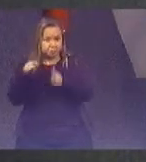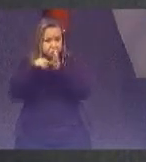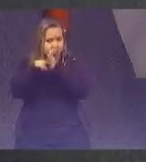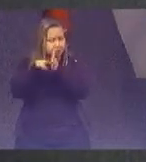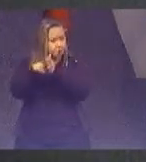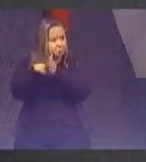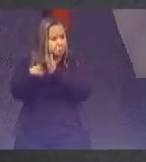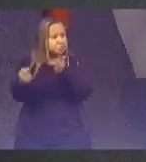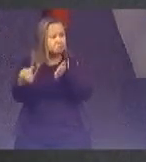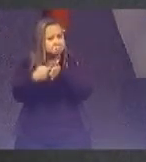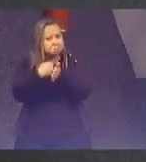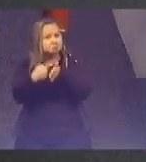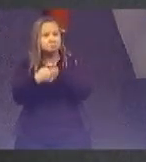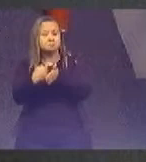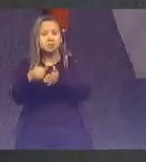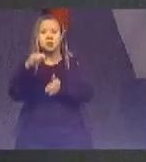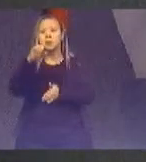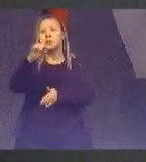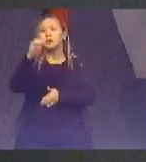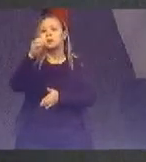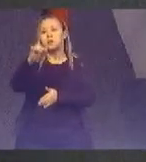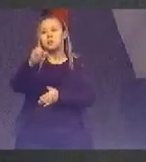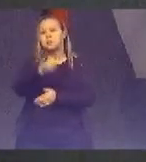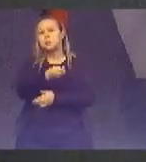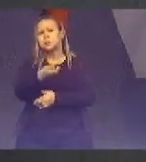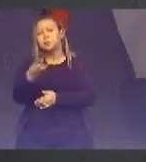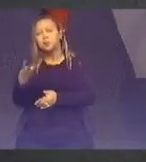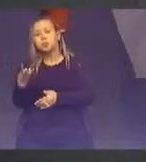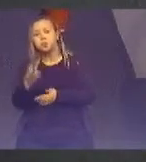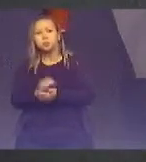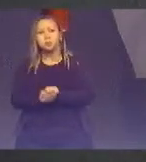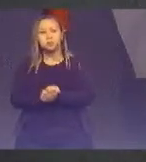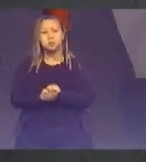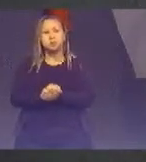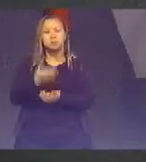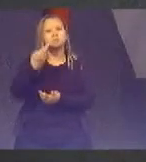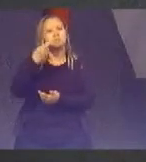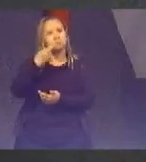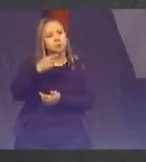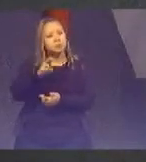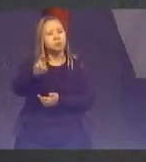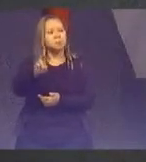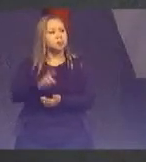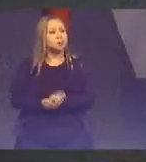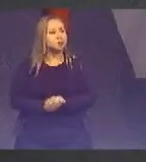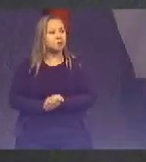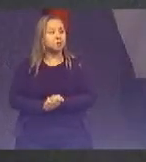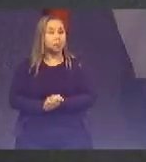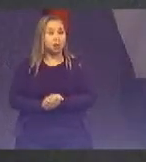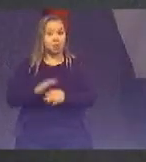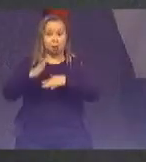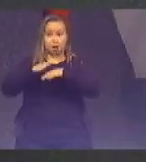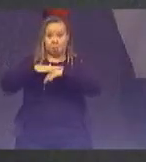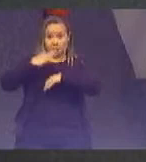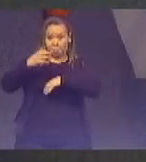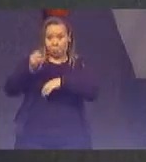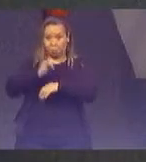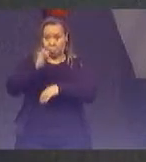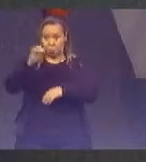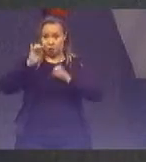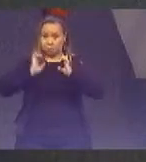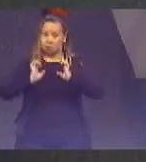a ciência enquanto nas respostas mas sobretudo a ética